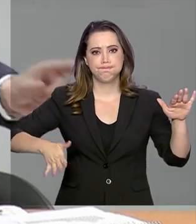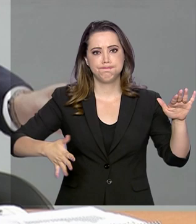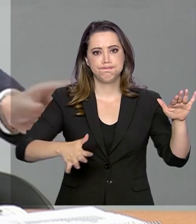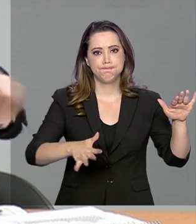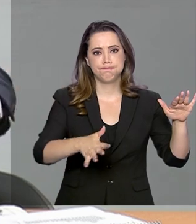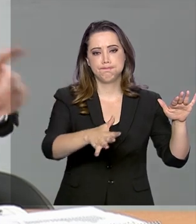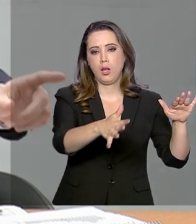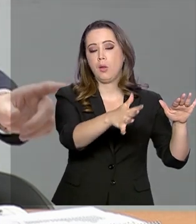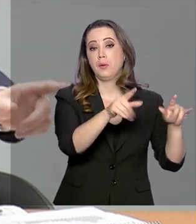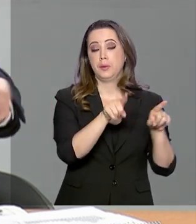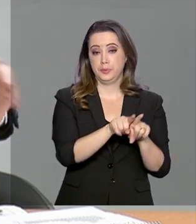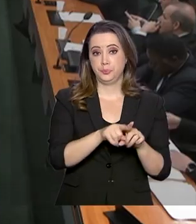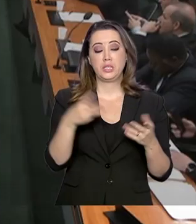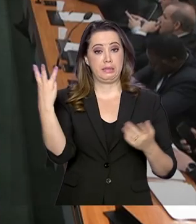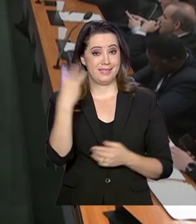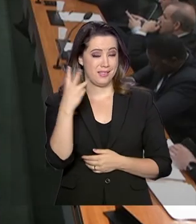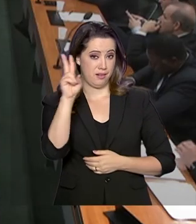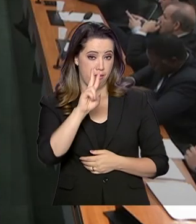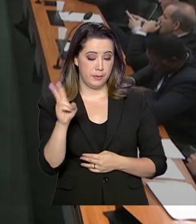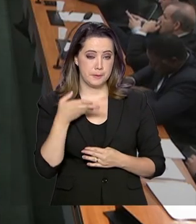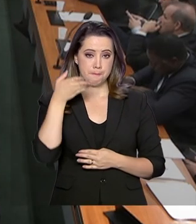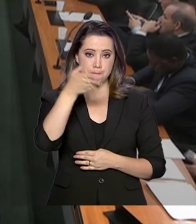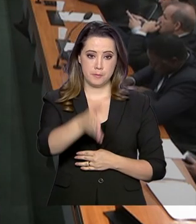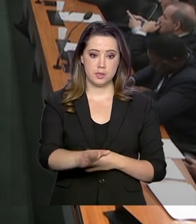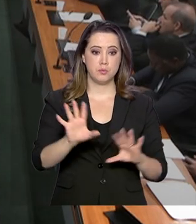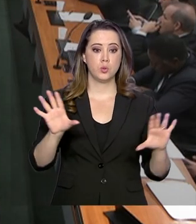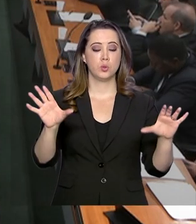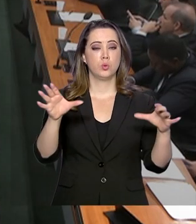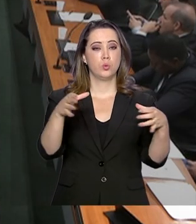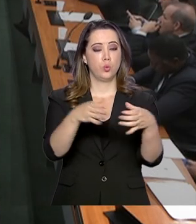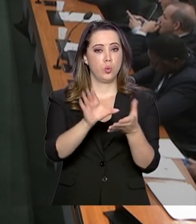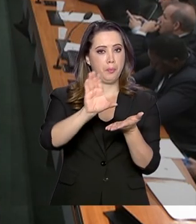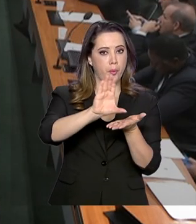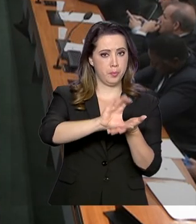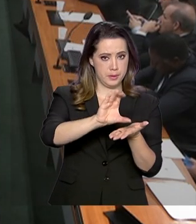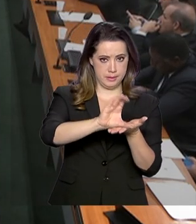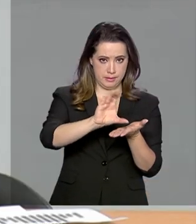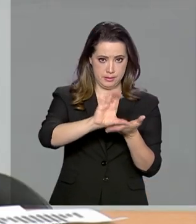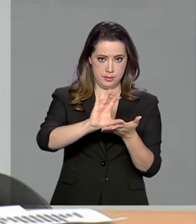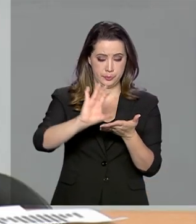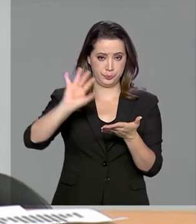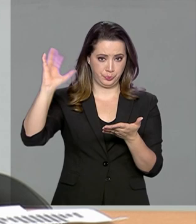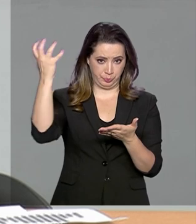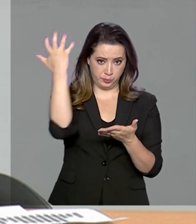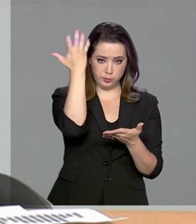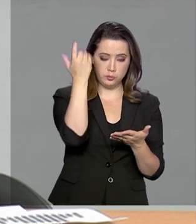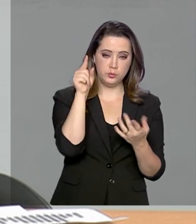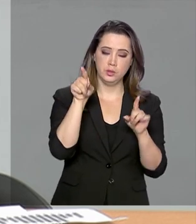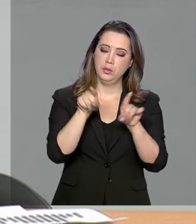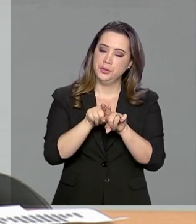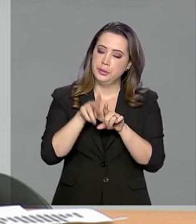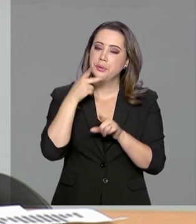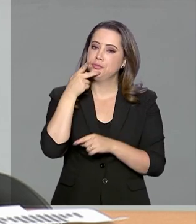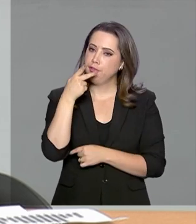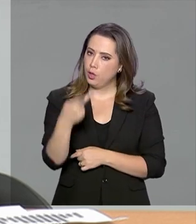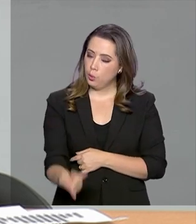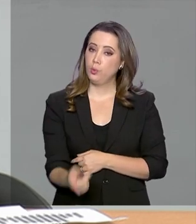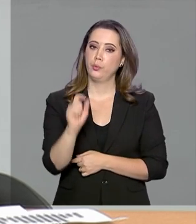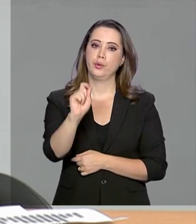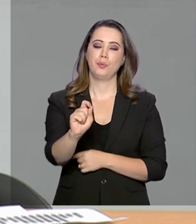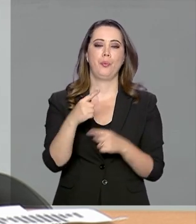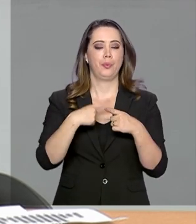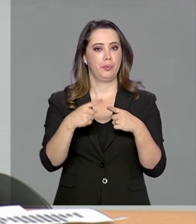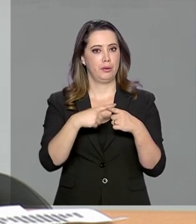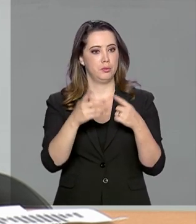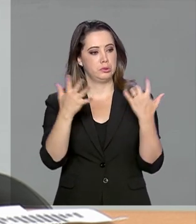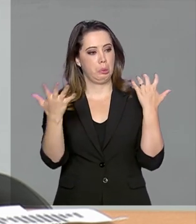ministro participou de audiência pública na Comissão de Meio Ambiente e Desenvolvimento Sustentável. Ricardo Salles falou sobre o desmatamento na